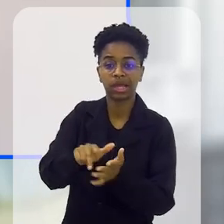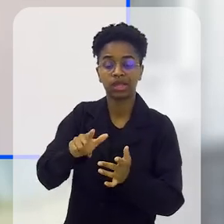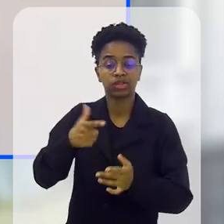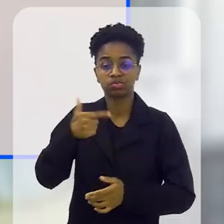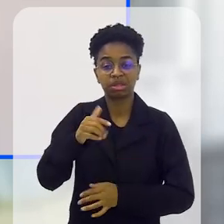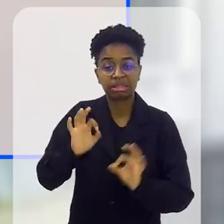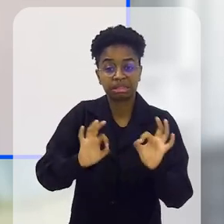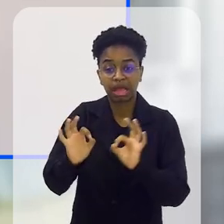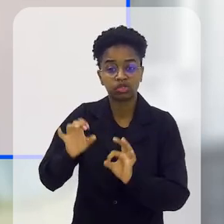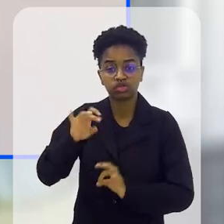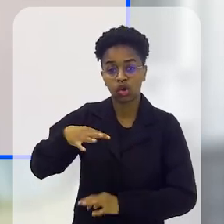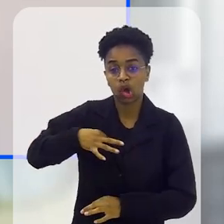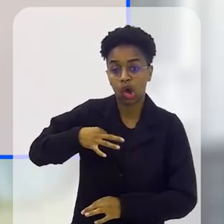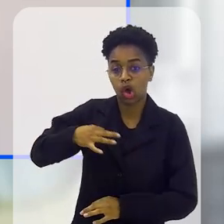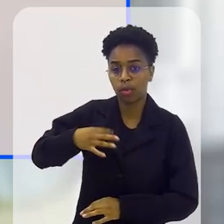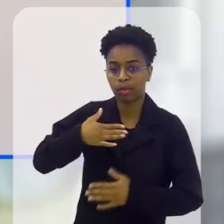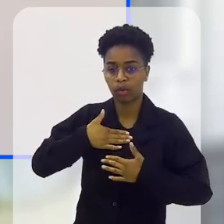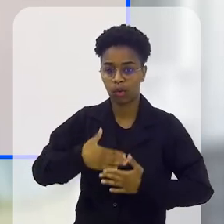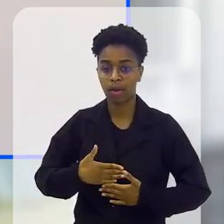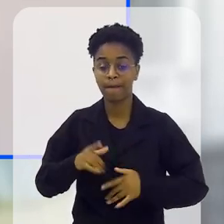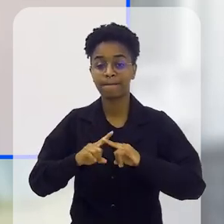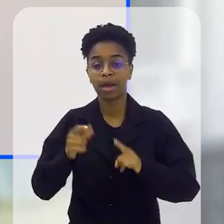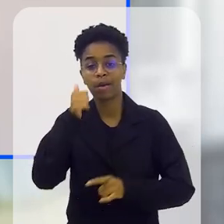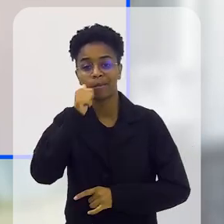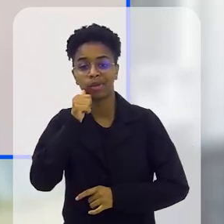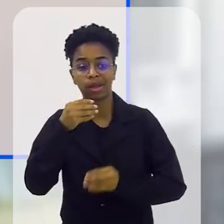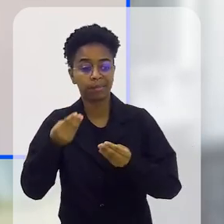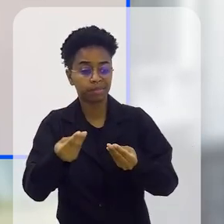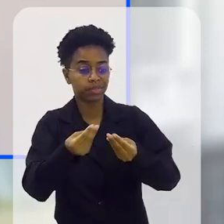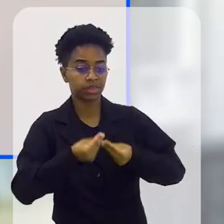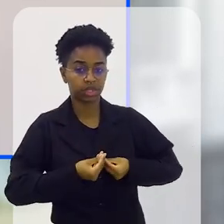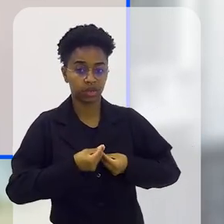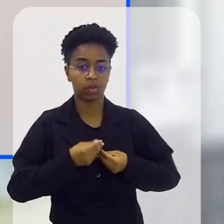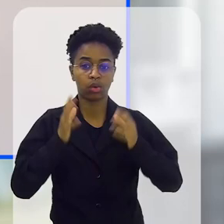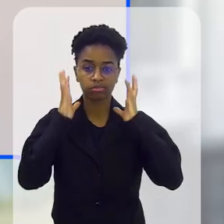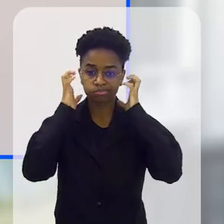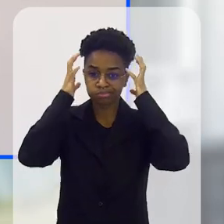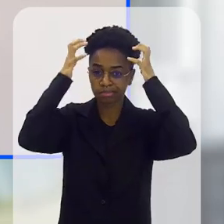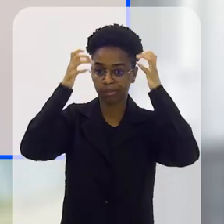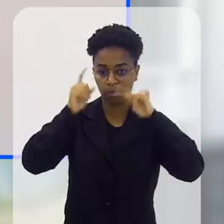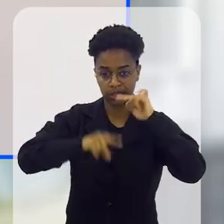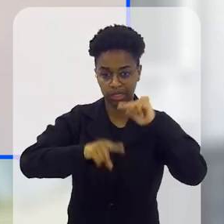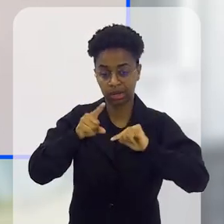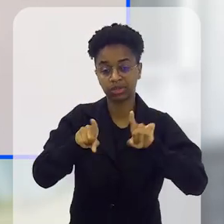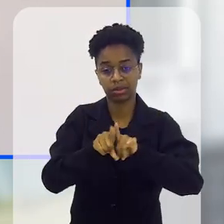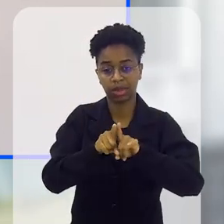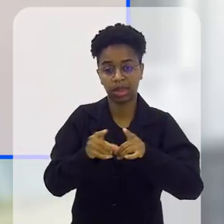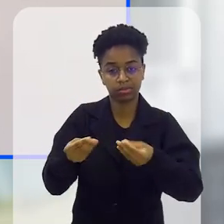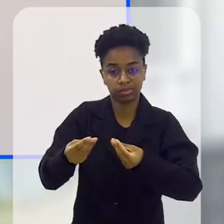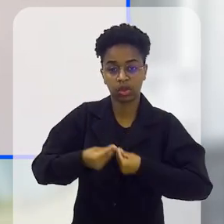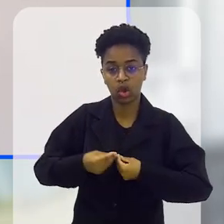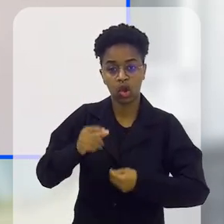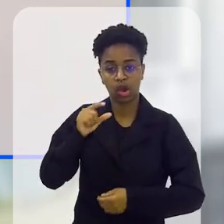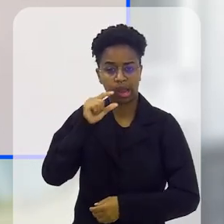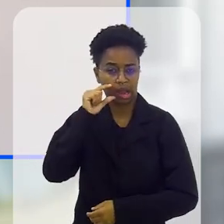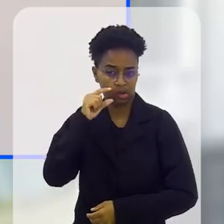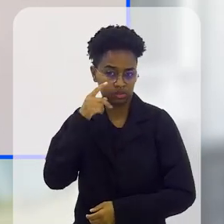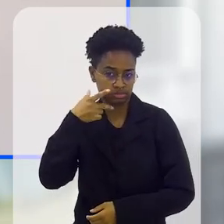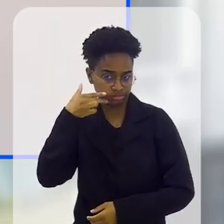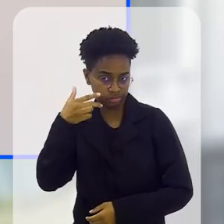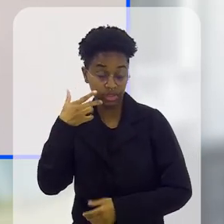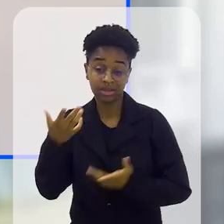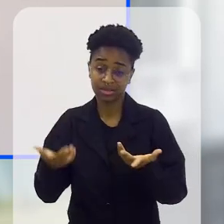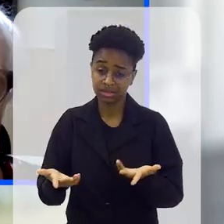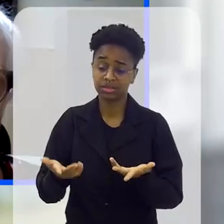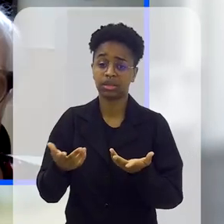não tinha nada. E eu me lembro do dia que uma senhora chegou para mim e levou para mim um shampoo, um condicionador e a roupa íntima, para ela e para a